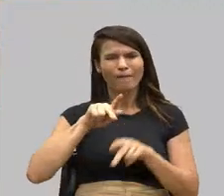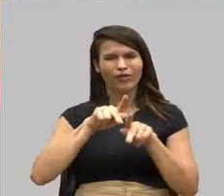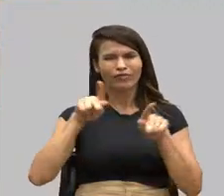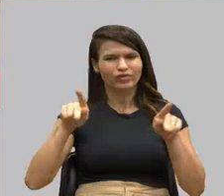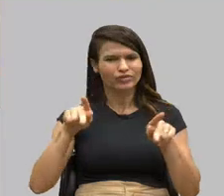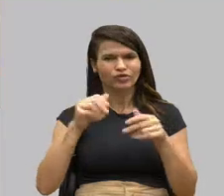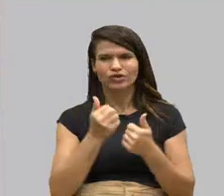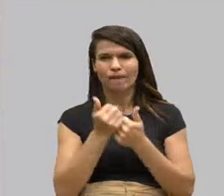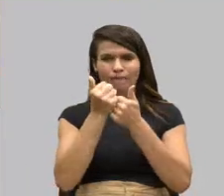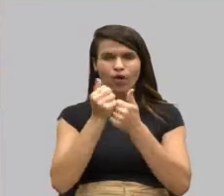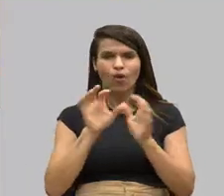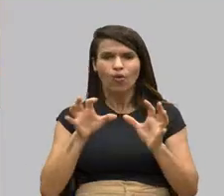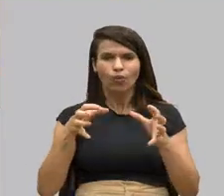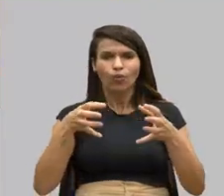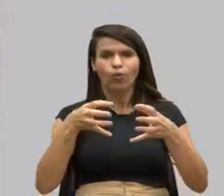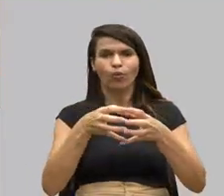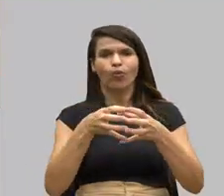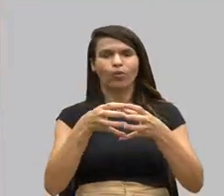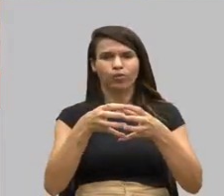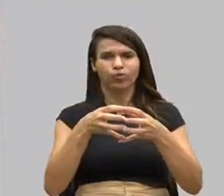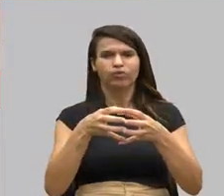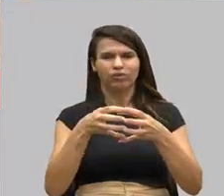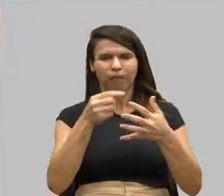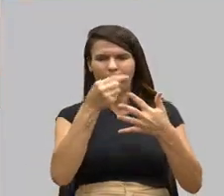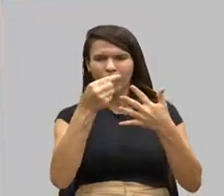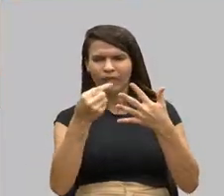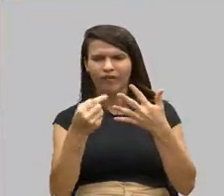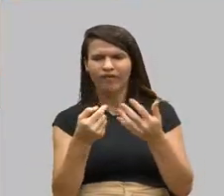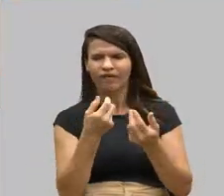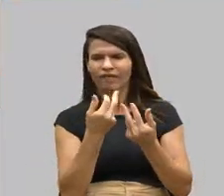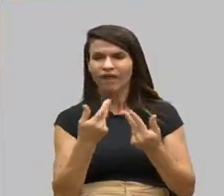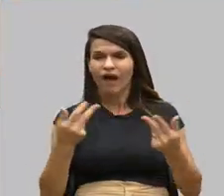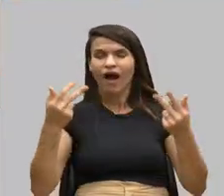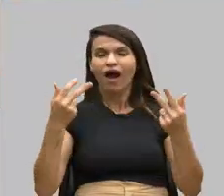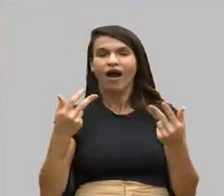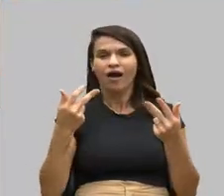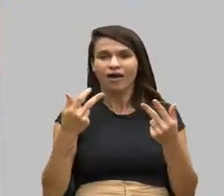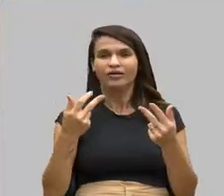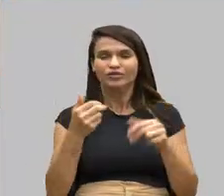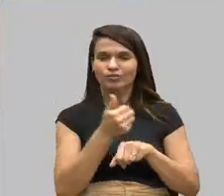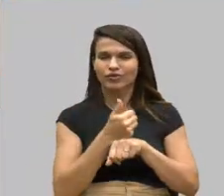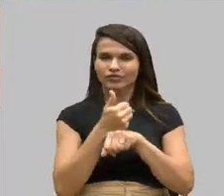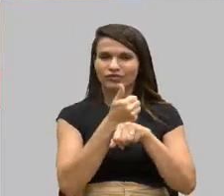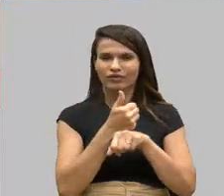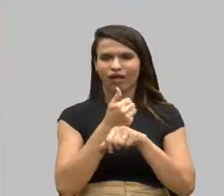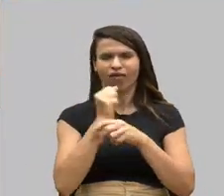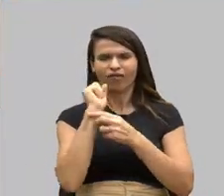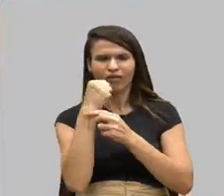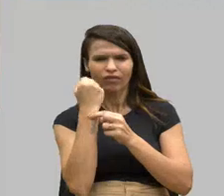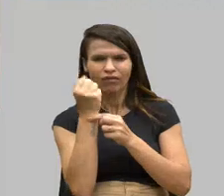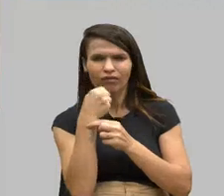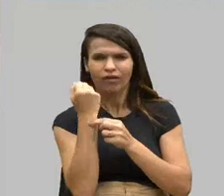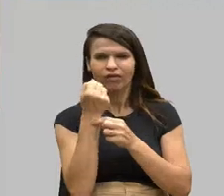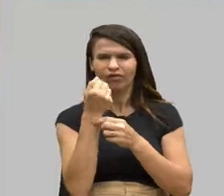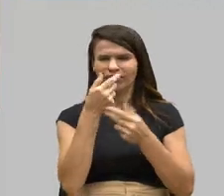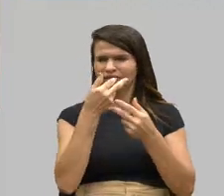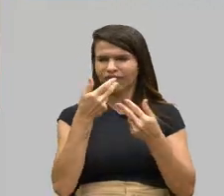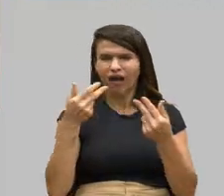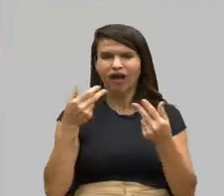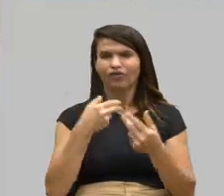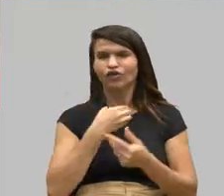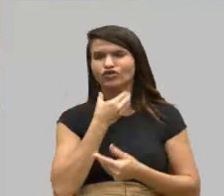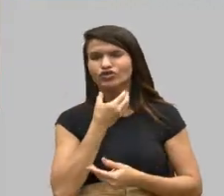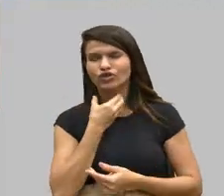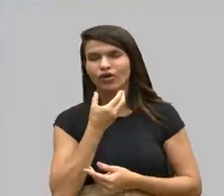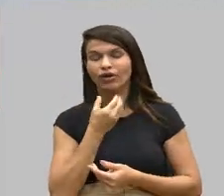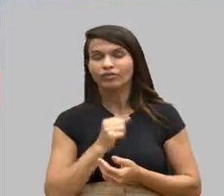multidisciplinar, psicopedagoga, fonoaudióloga, fisioterapeuta, tem que dar assistência para as crianças. E aqui, infelizmente,